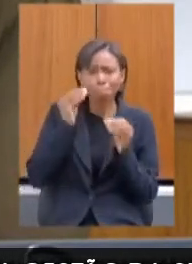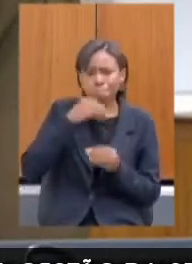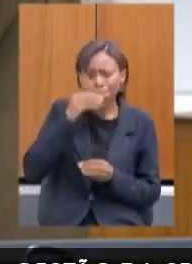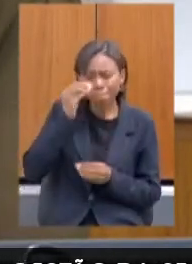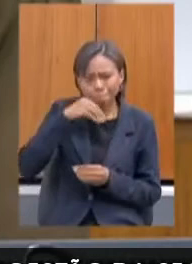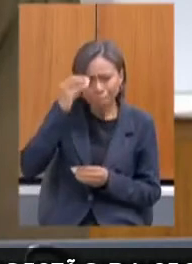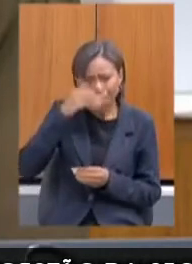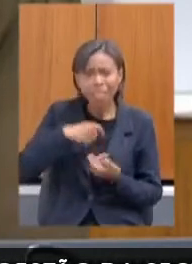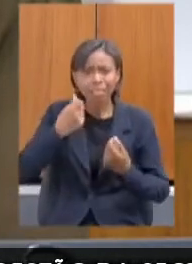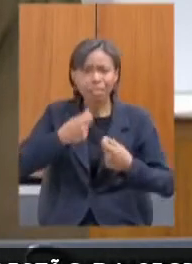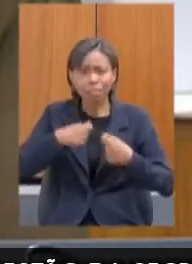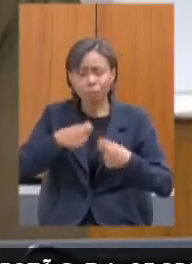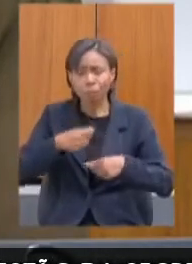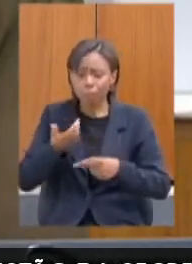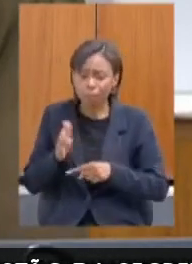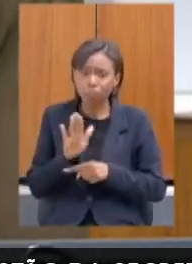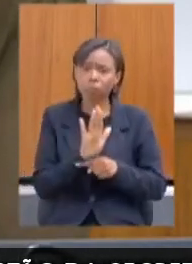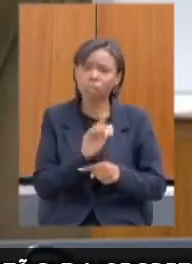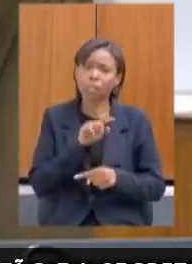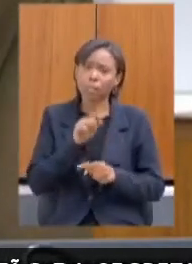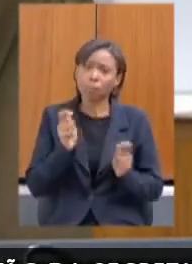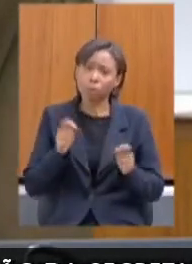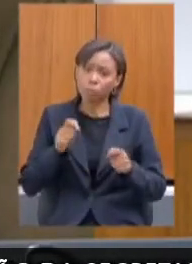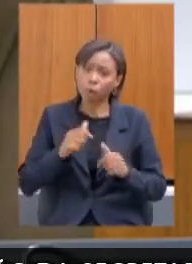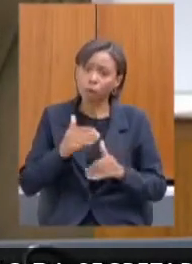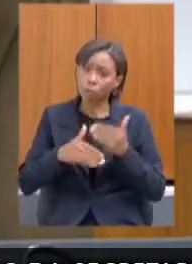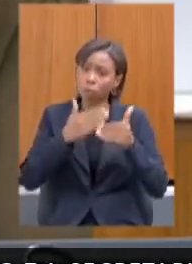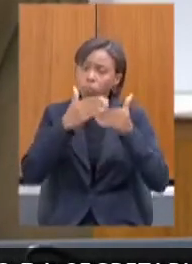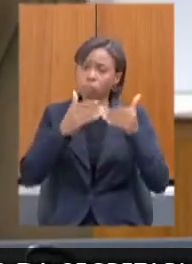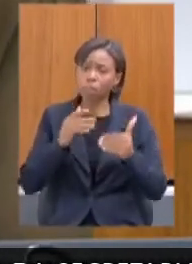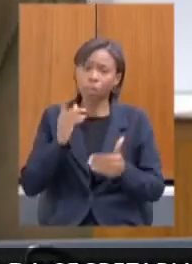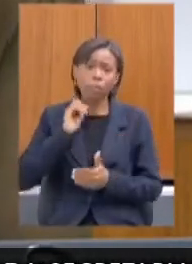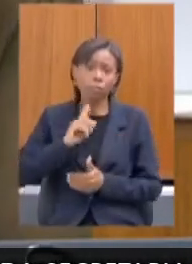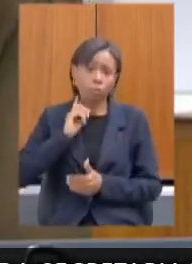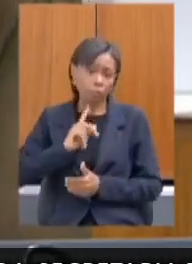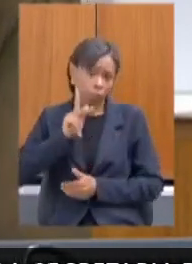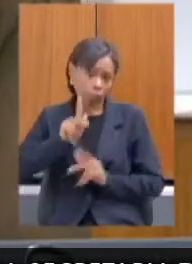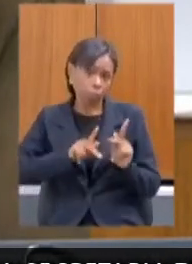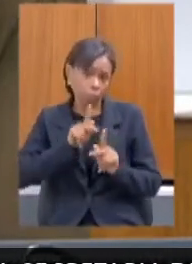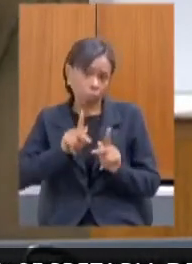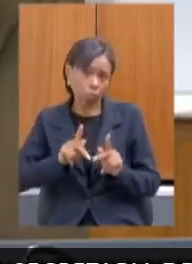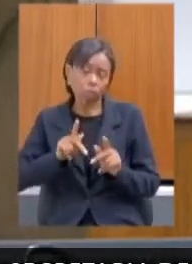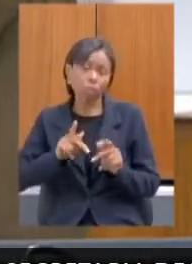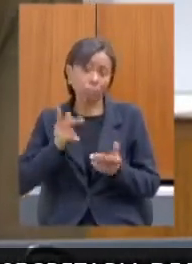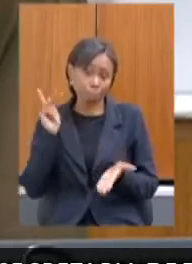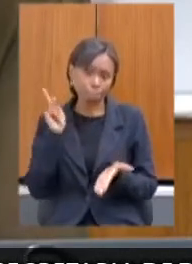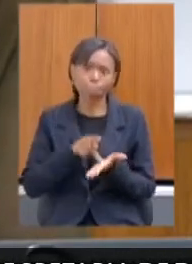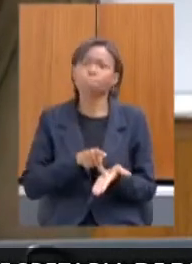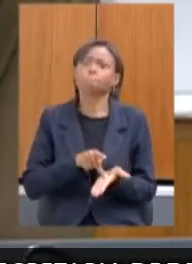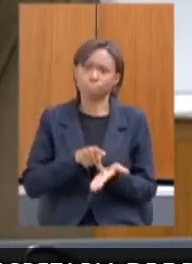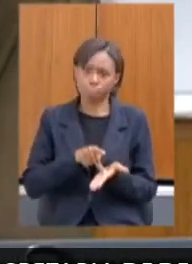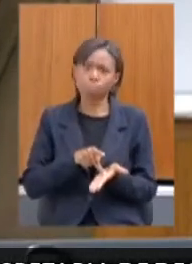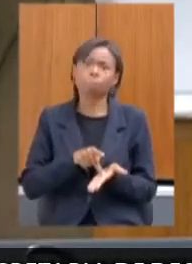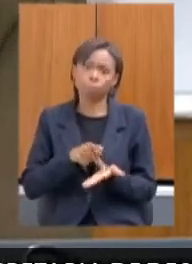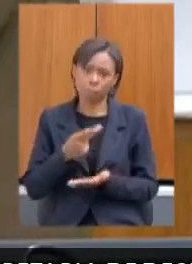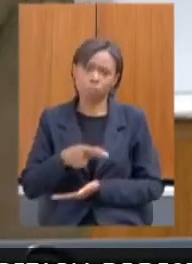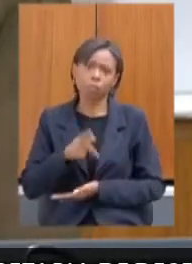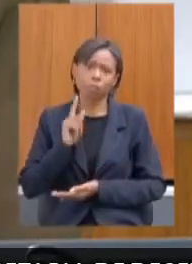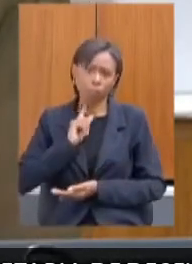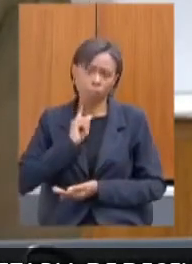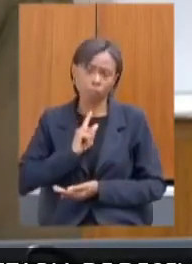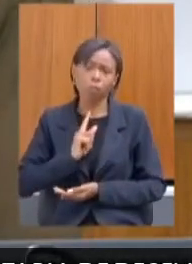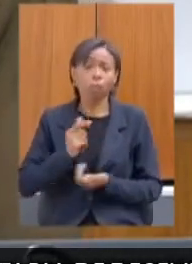vulnerabilidade e sejam cidadãos mineiros com C maiúsculo, IEM maiúsculo de mineiros.